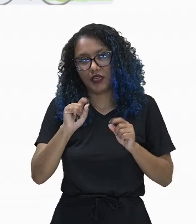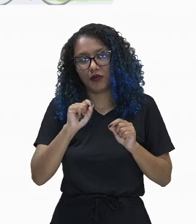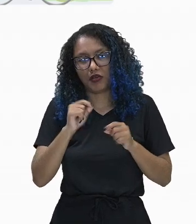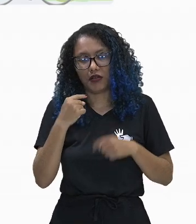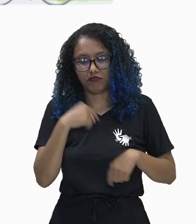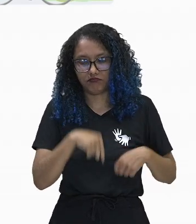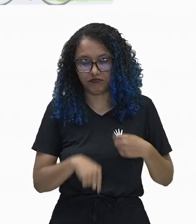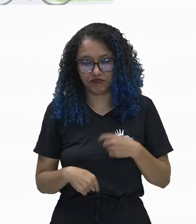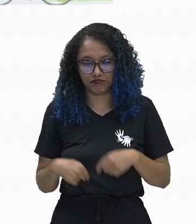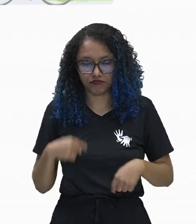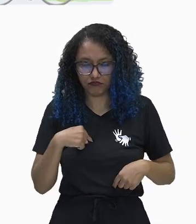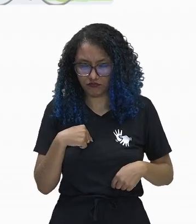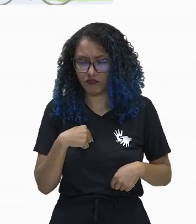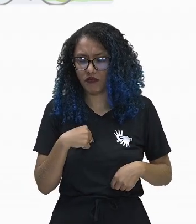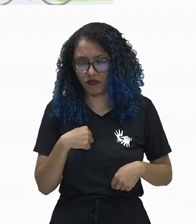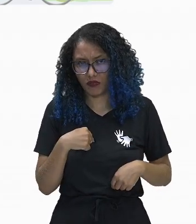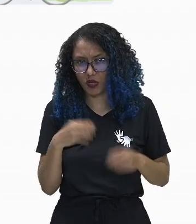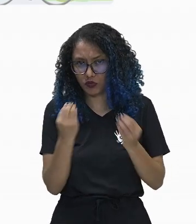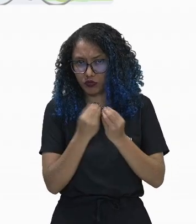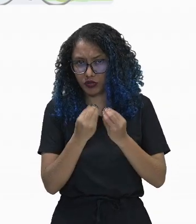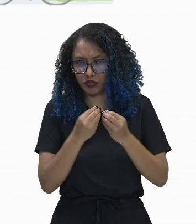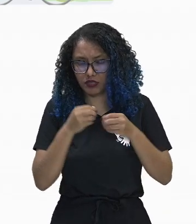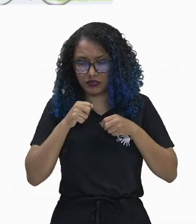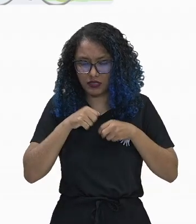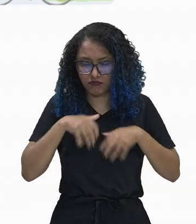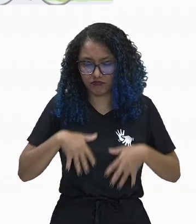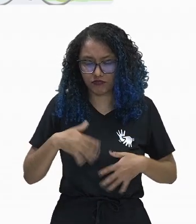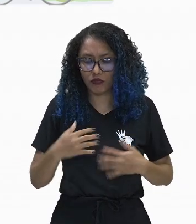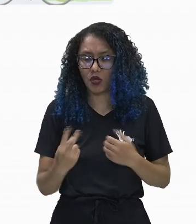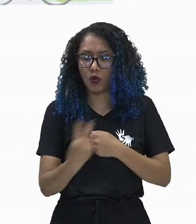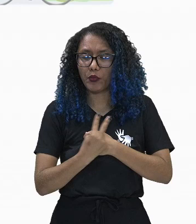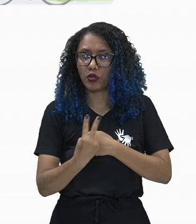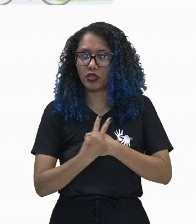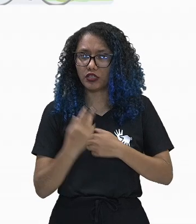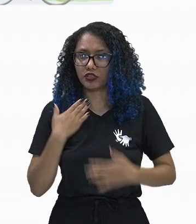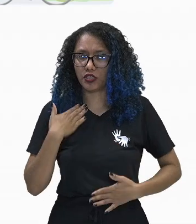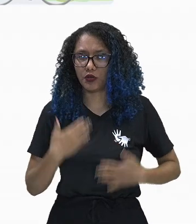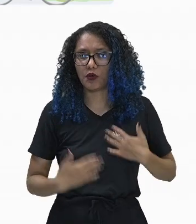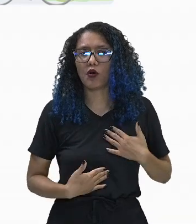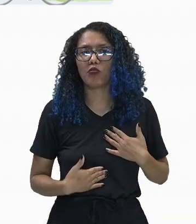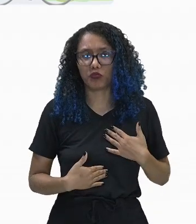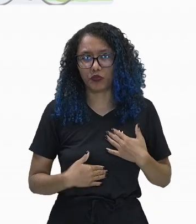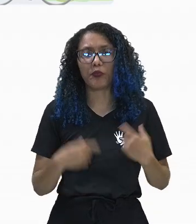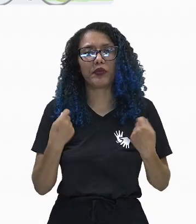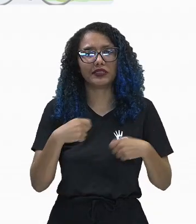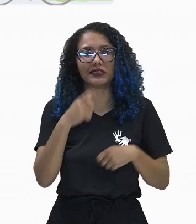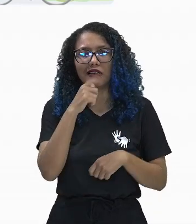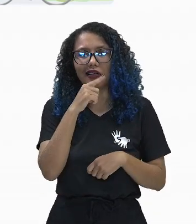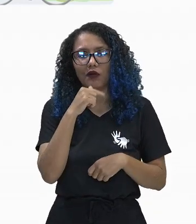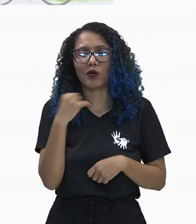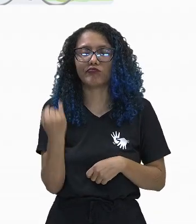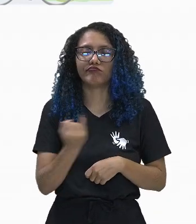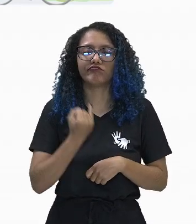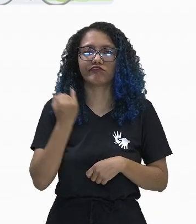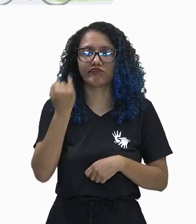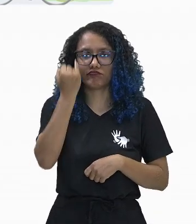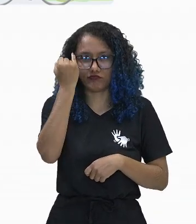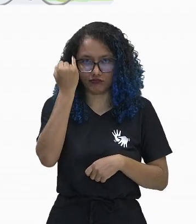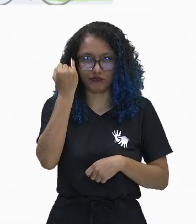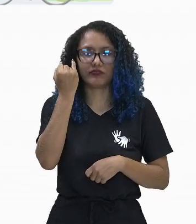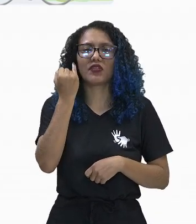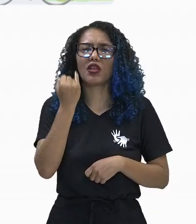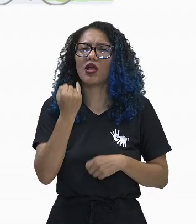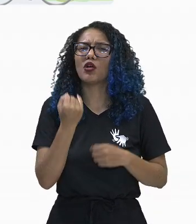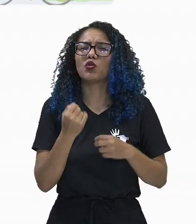o nosso corpo. Então, nós temos na composição dele uma grande quantidade de água, não pode faltar água no nosso corpo para vários